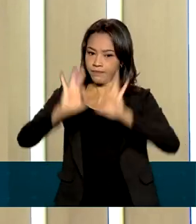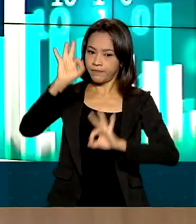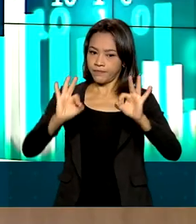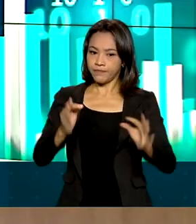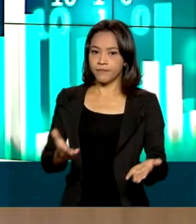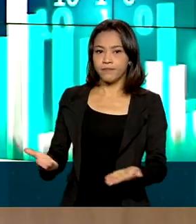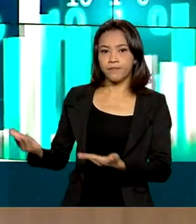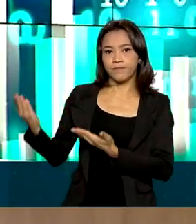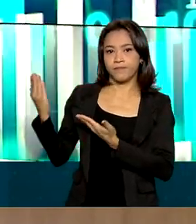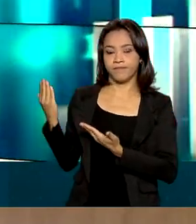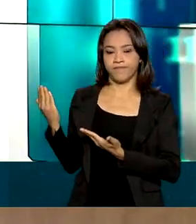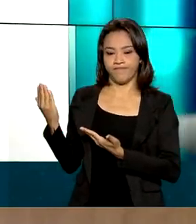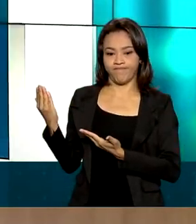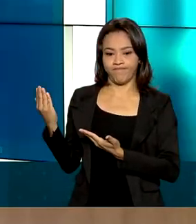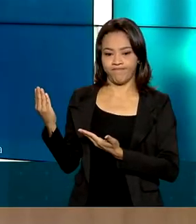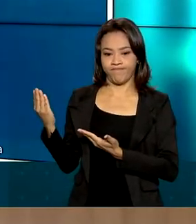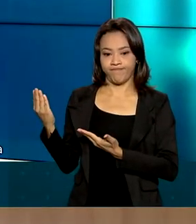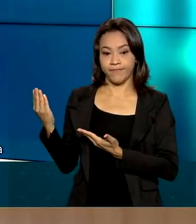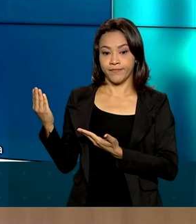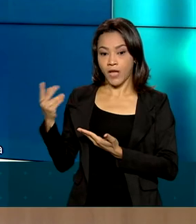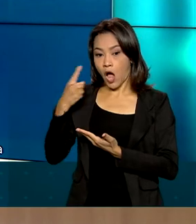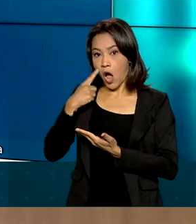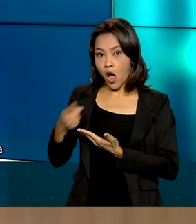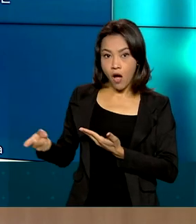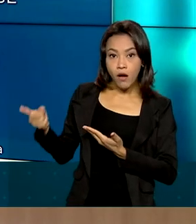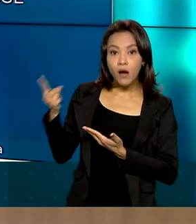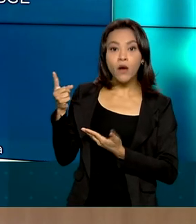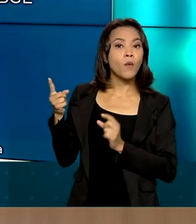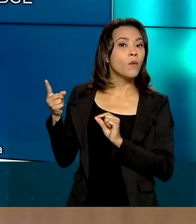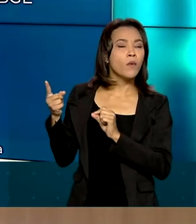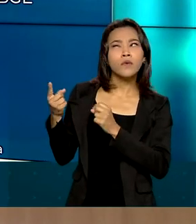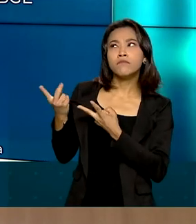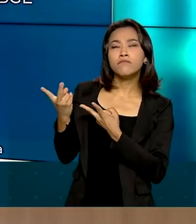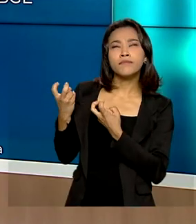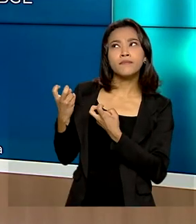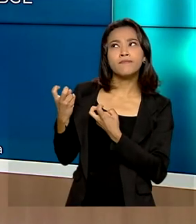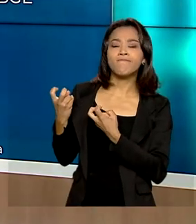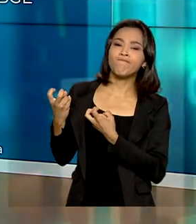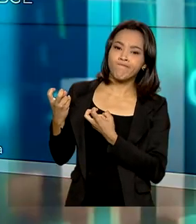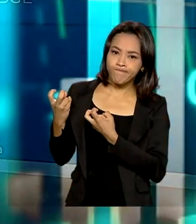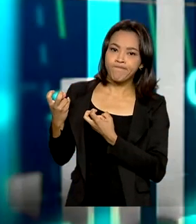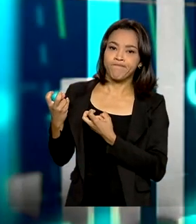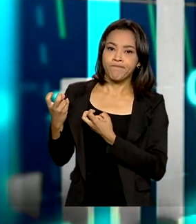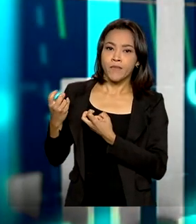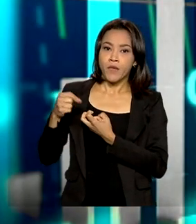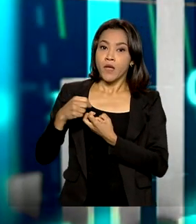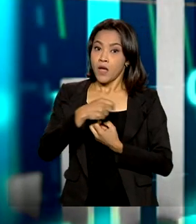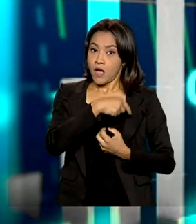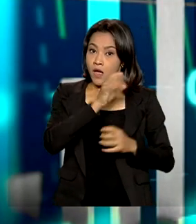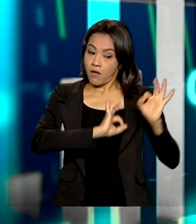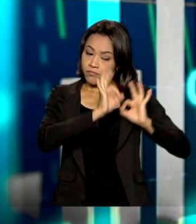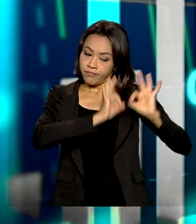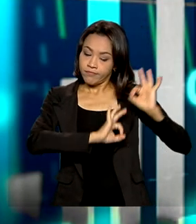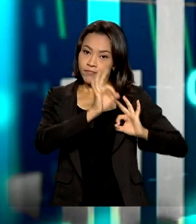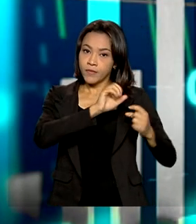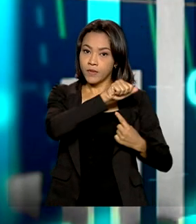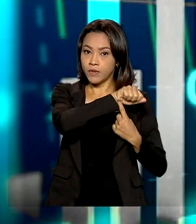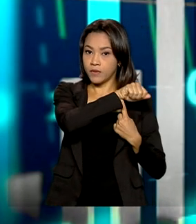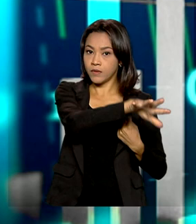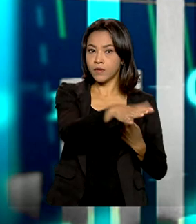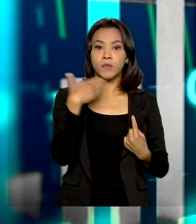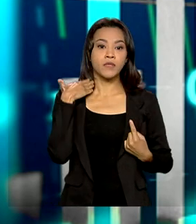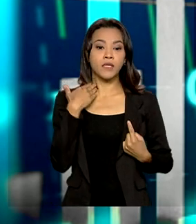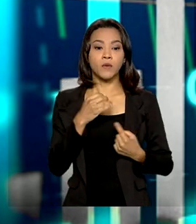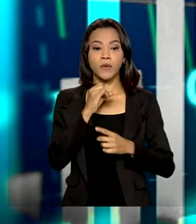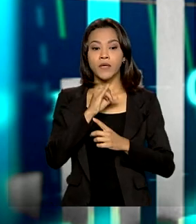produção. Como nós podemos ver na tabela ao lado, a gente observa que a estimativa do Banco Central por intermédio do IBCBR